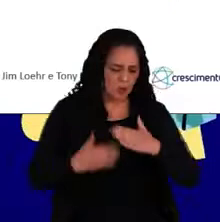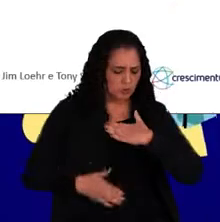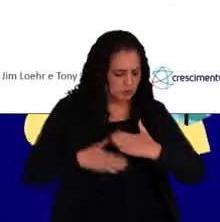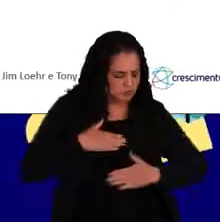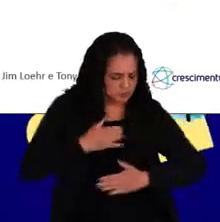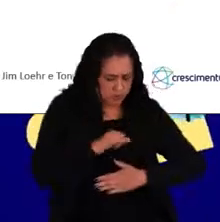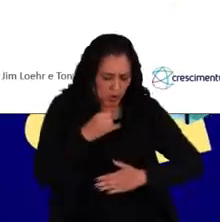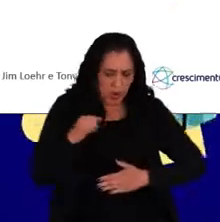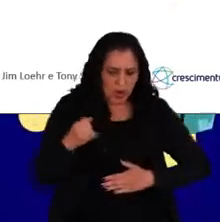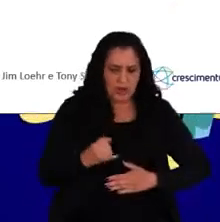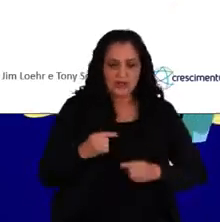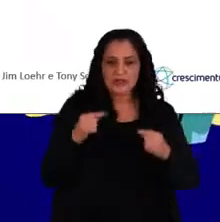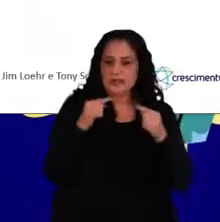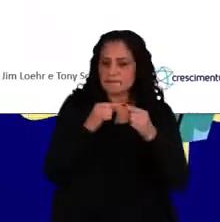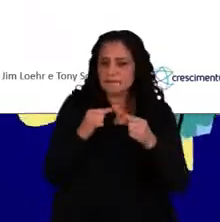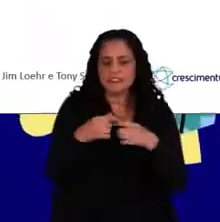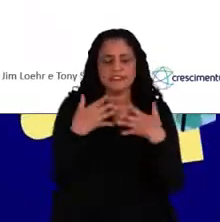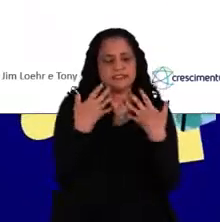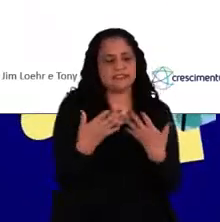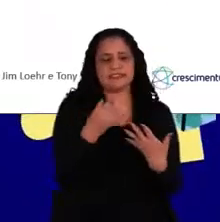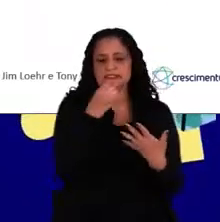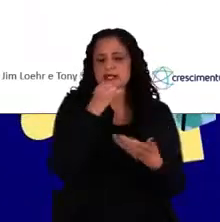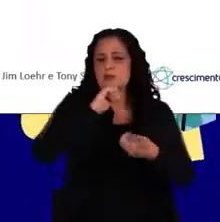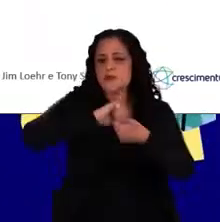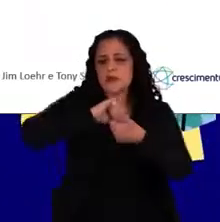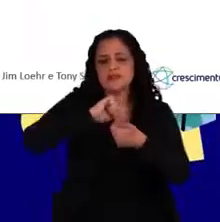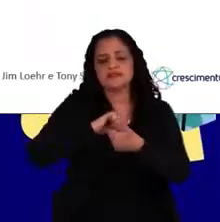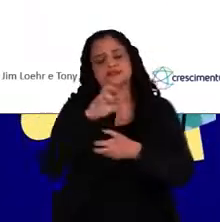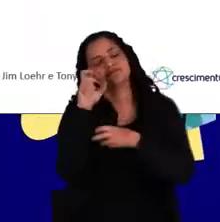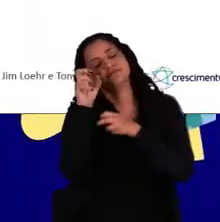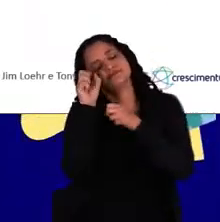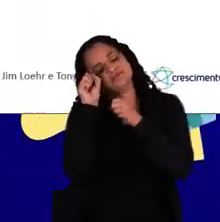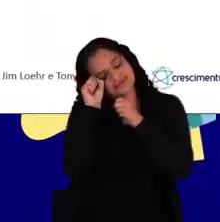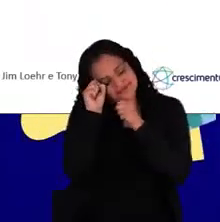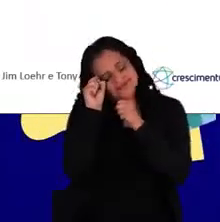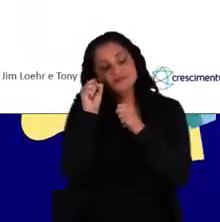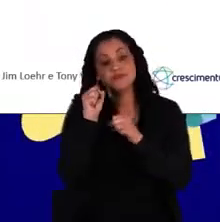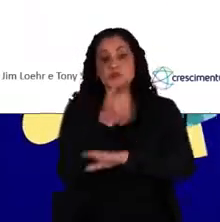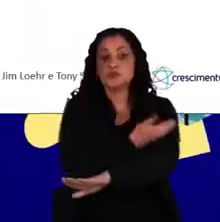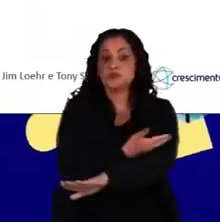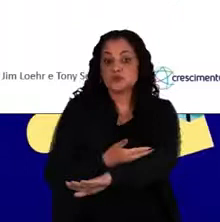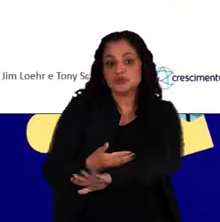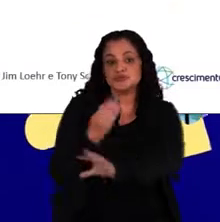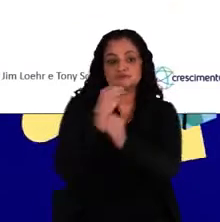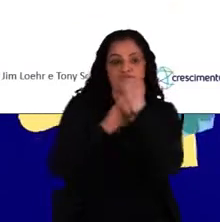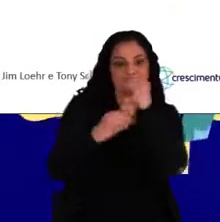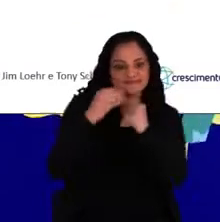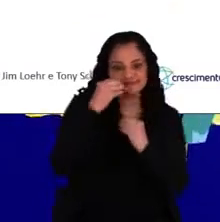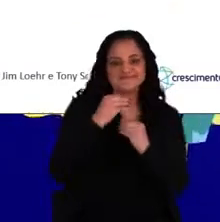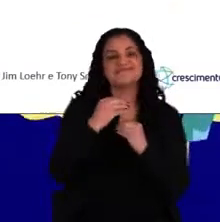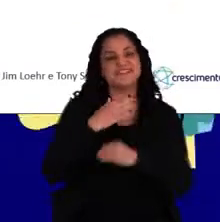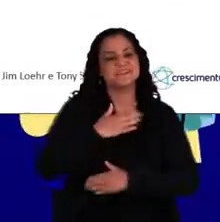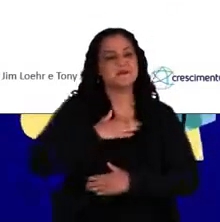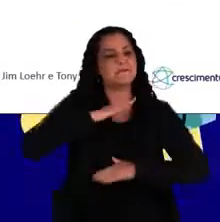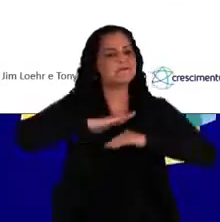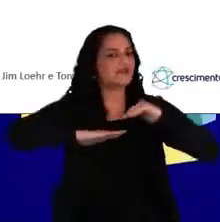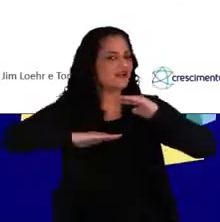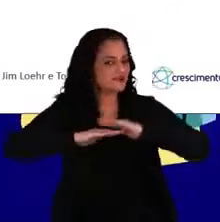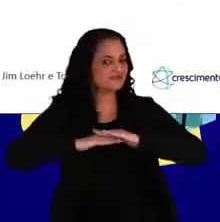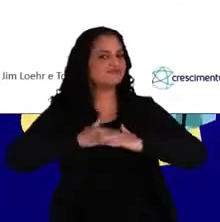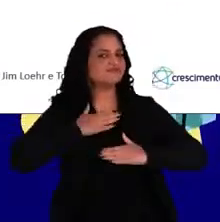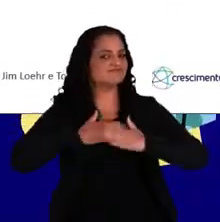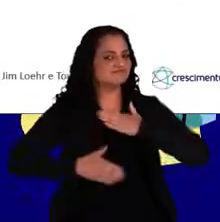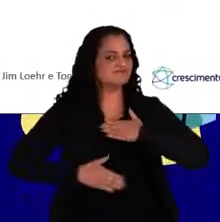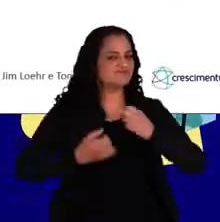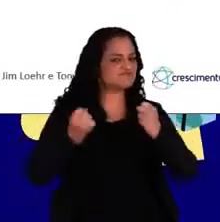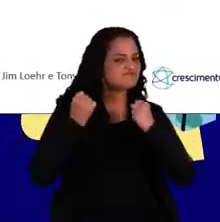então envolve aspectos relacionados à qualidade do meu sono, aos meus hábitos alimentares, a minha prática